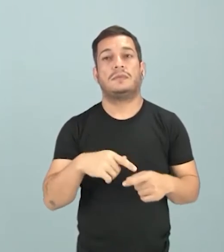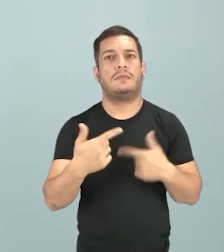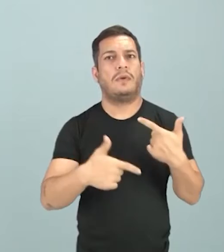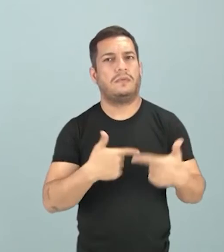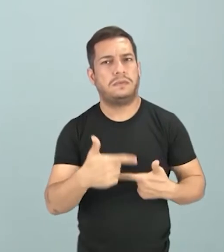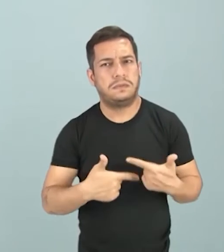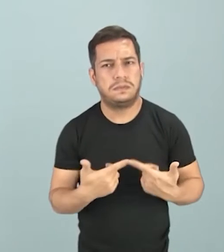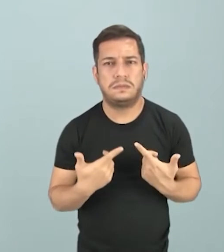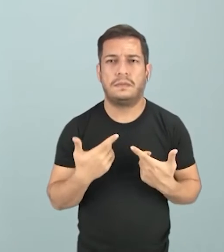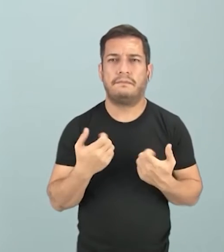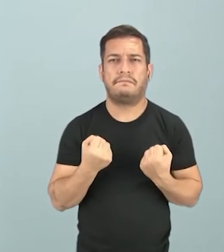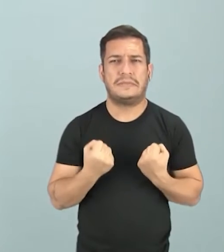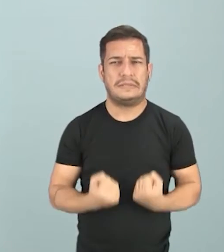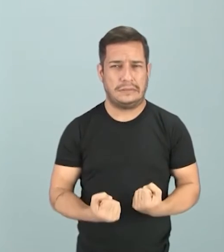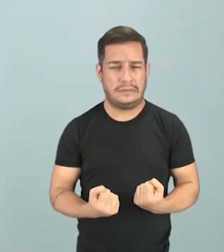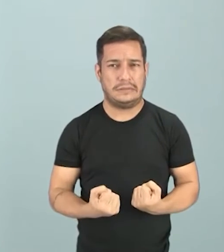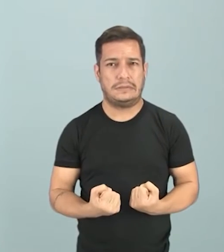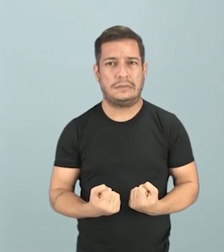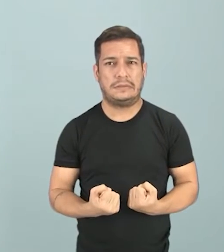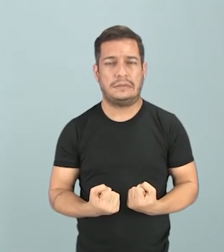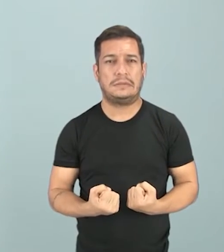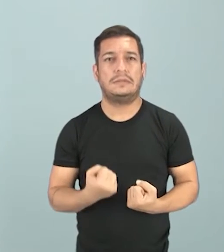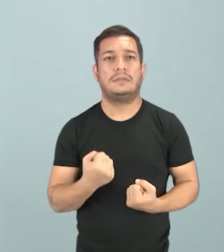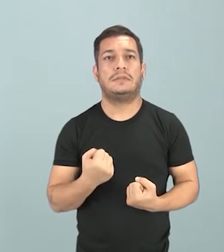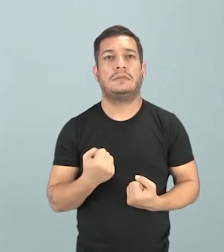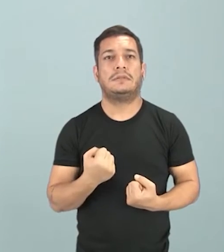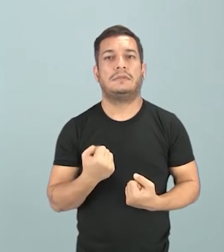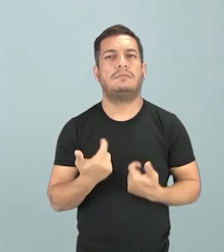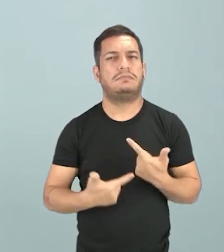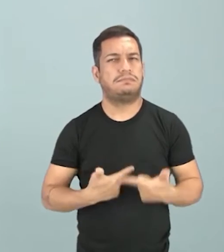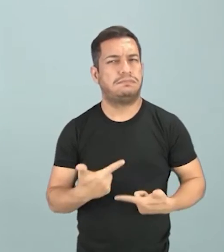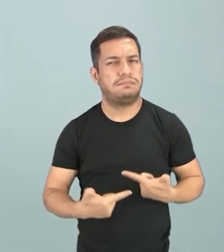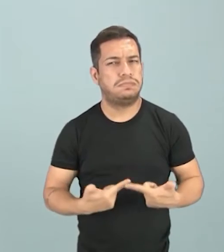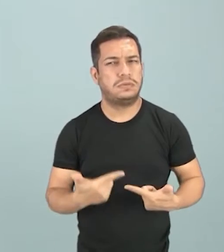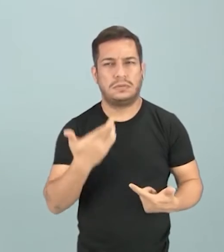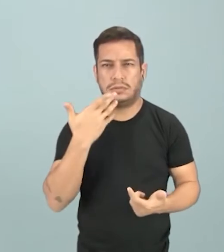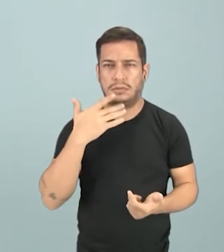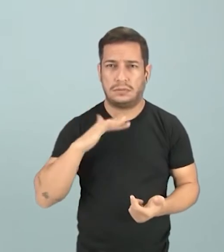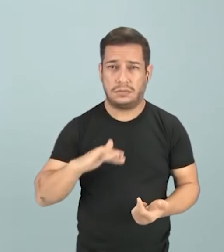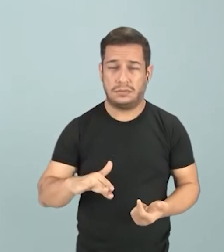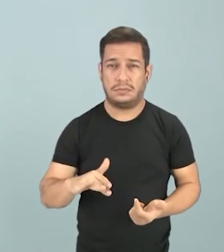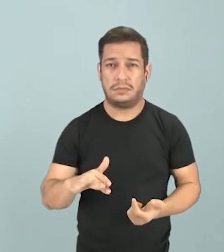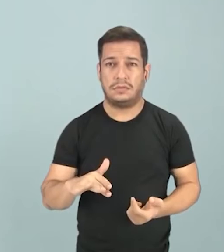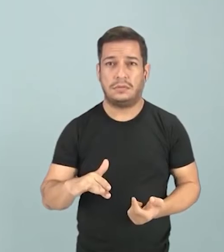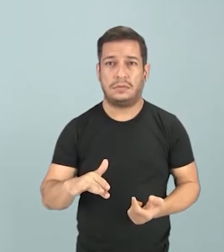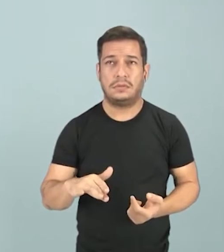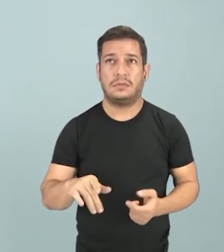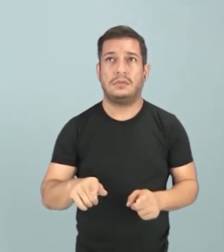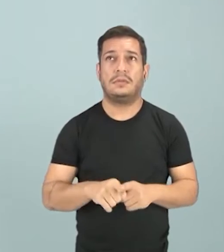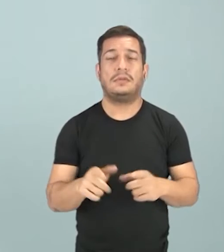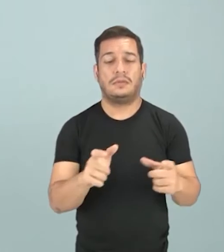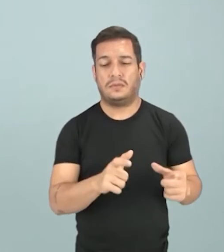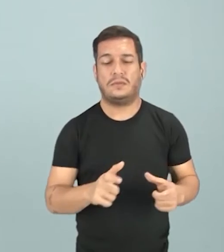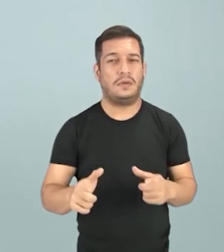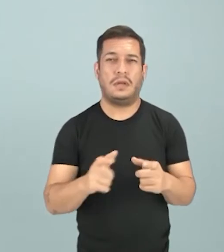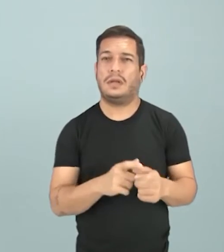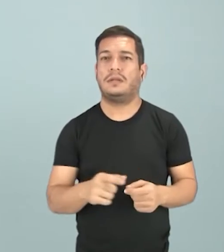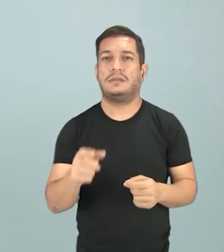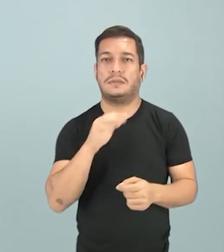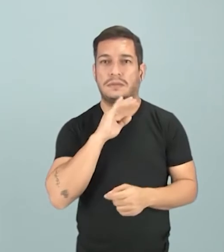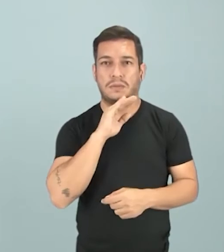Como eu coloquei, trabalhavam excessivamente para uma criança. E as condições eram péssimas.